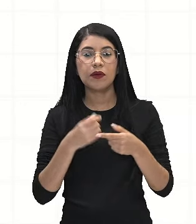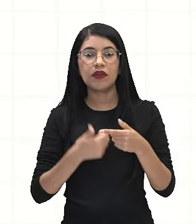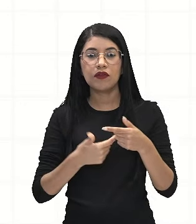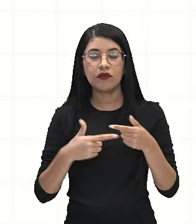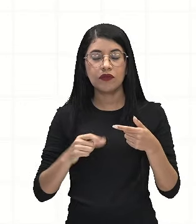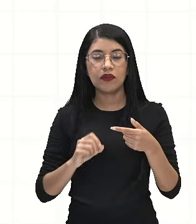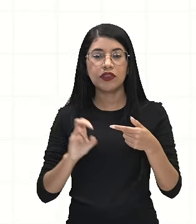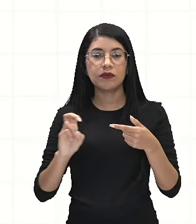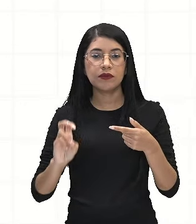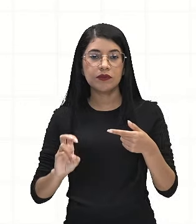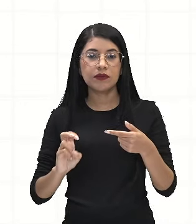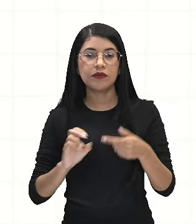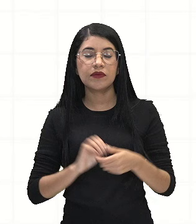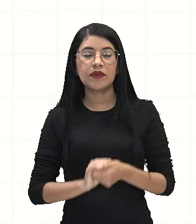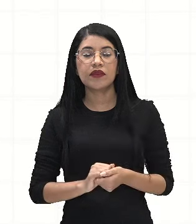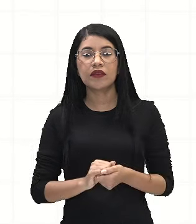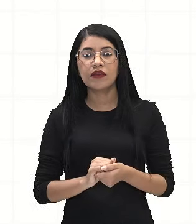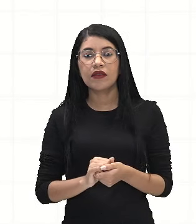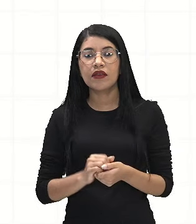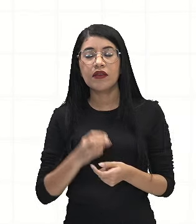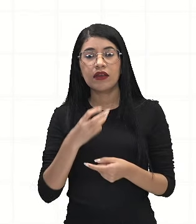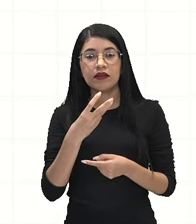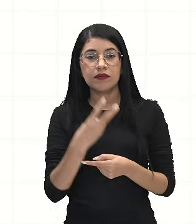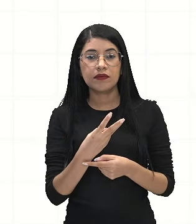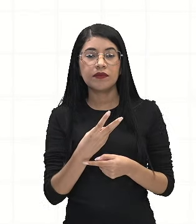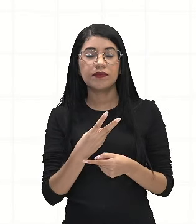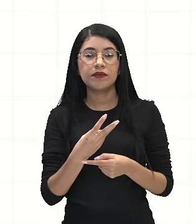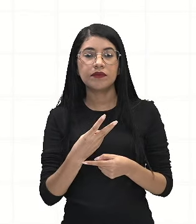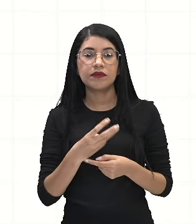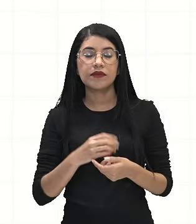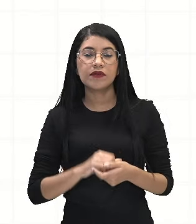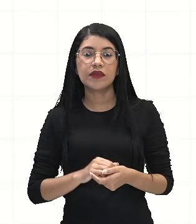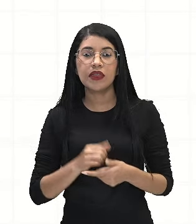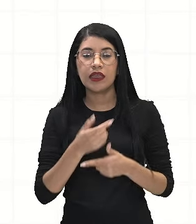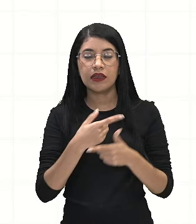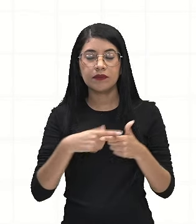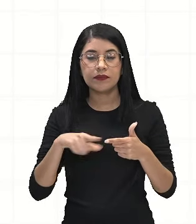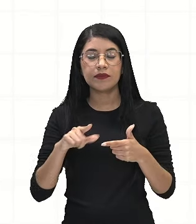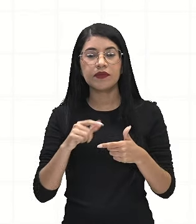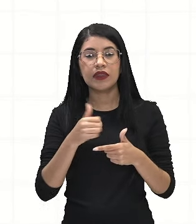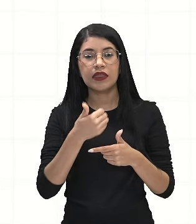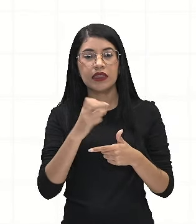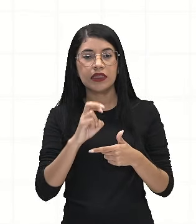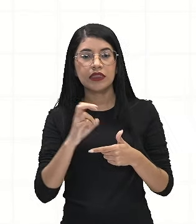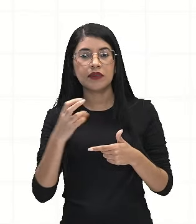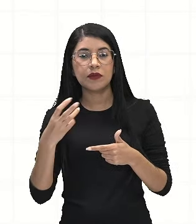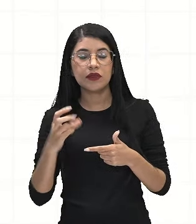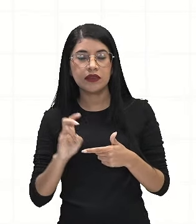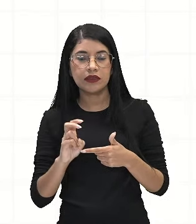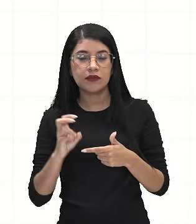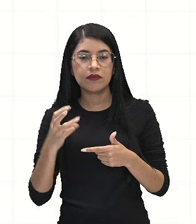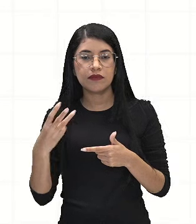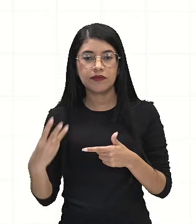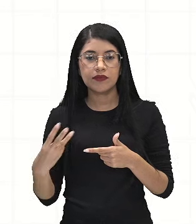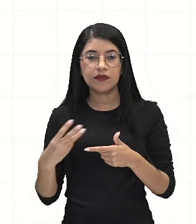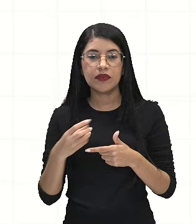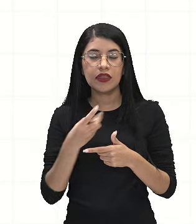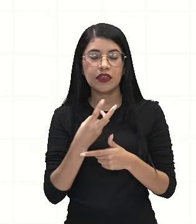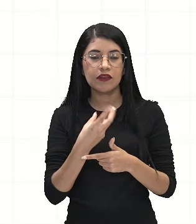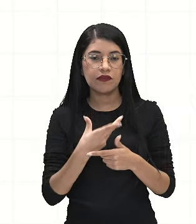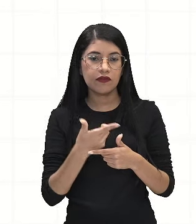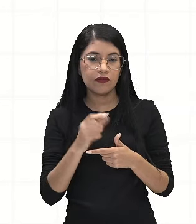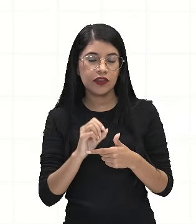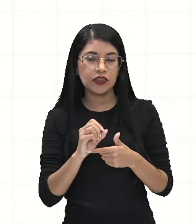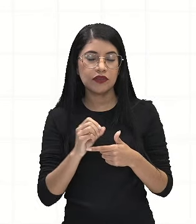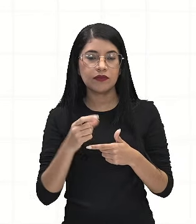aqui uma fração 3, né? Que é 15 dividido por 5 dá 3 e 20 dividido por 5 dá 4. Então, a